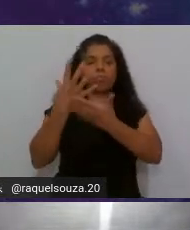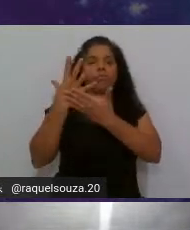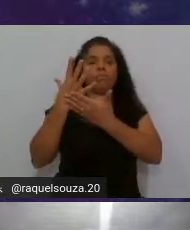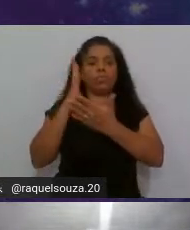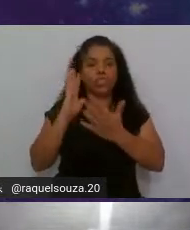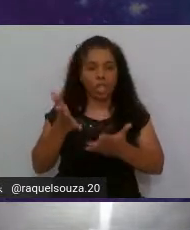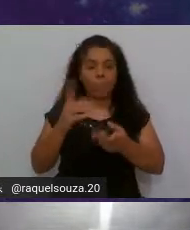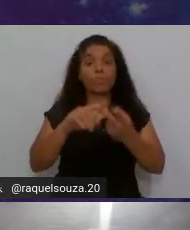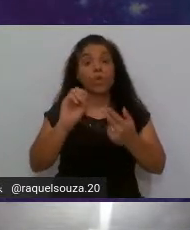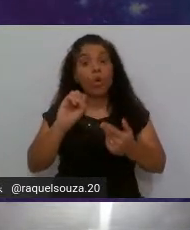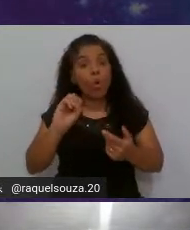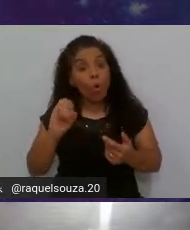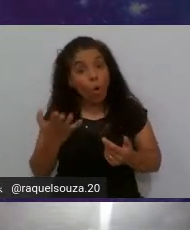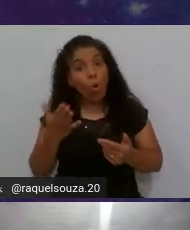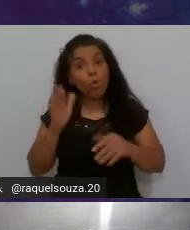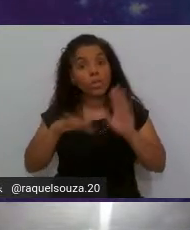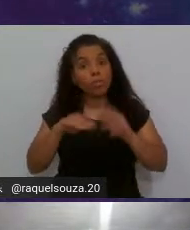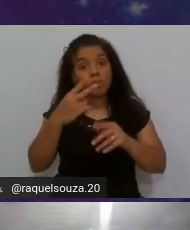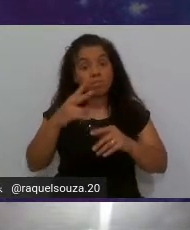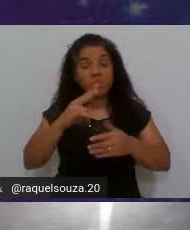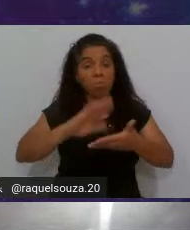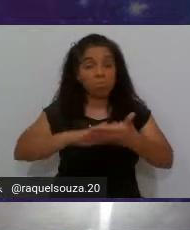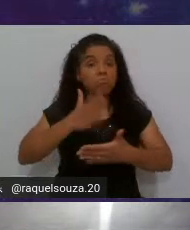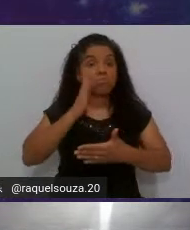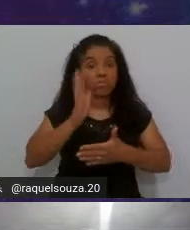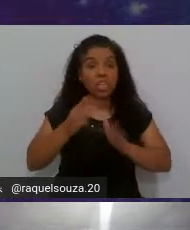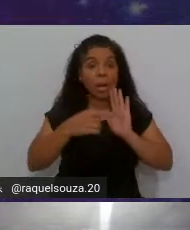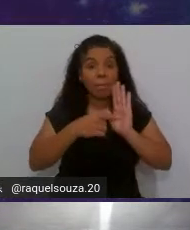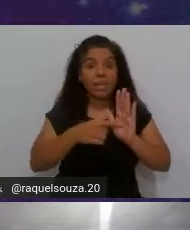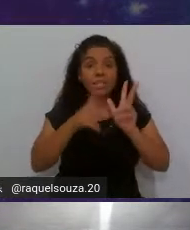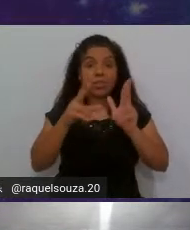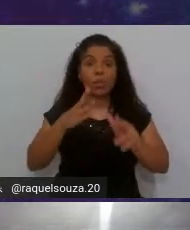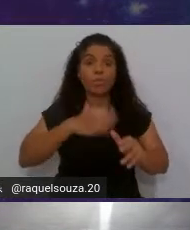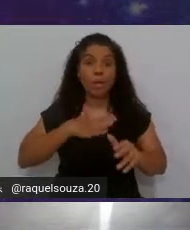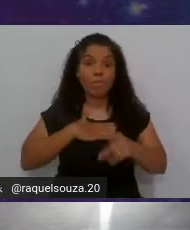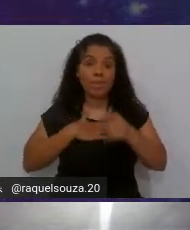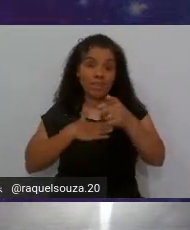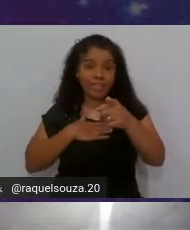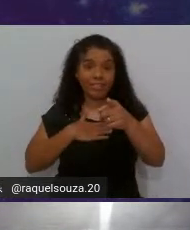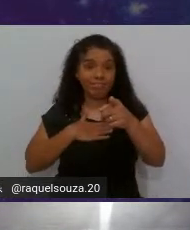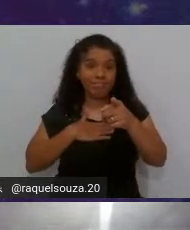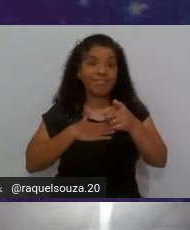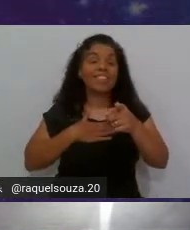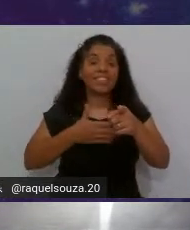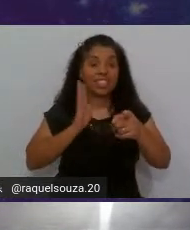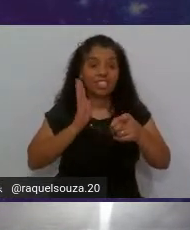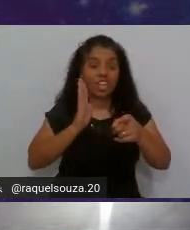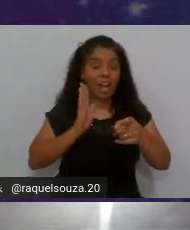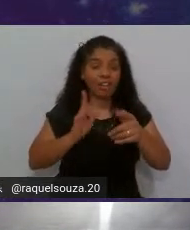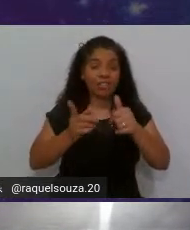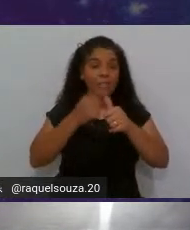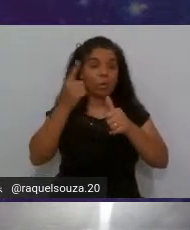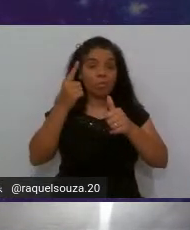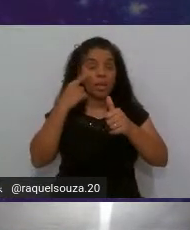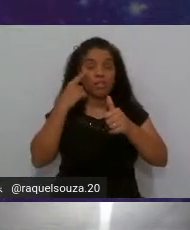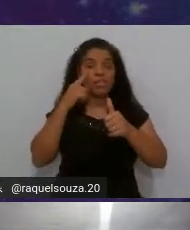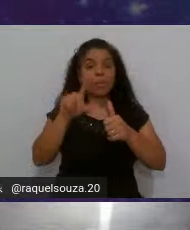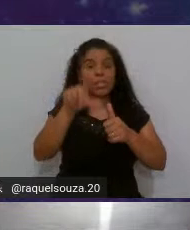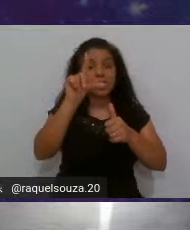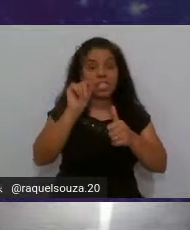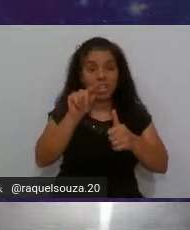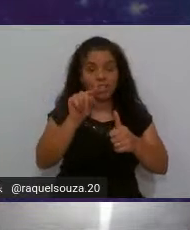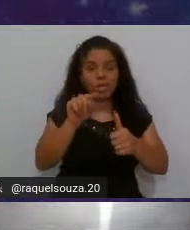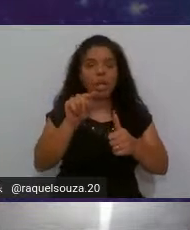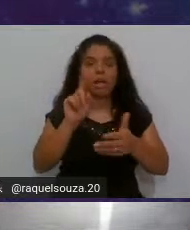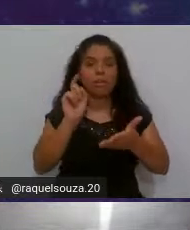talvez na sua máquina já apareça como na minha aqui já de cara e você já pode selecionar ele